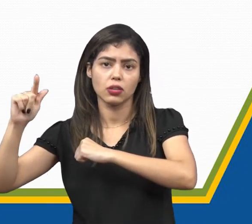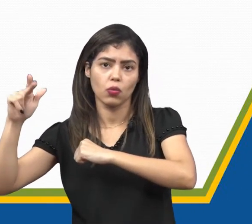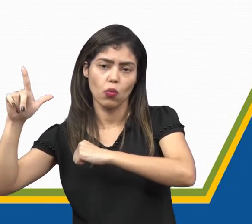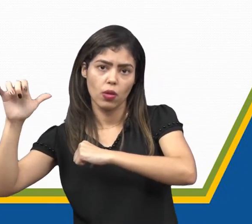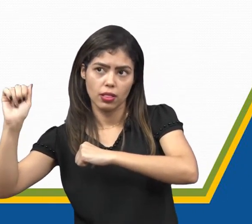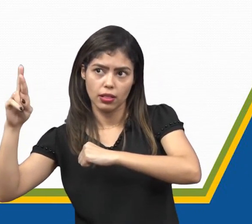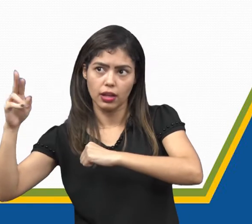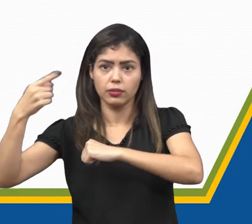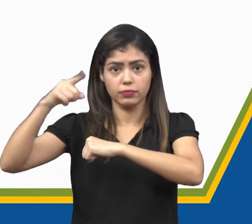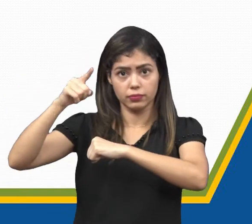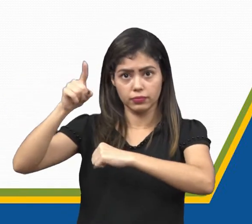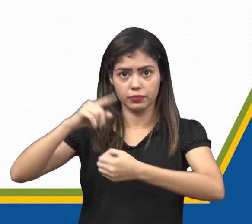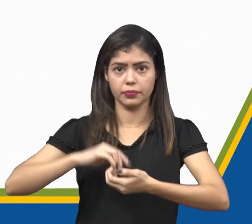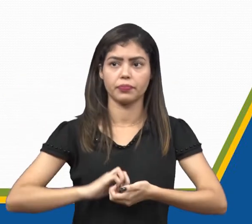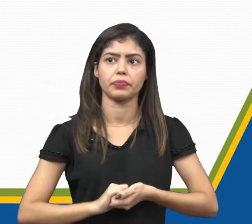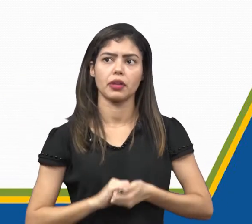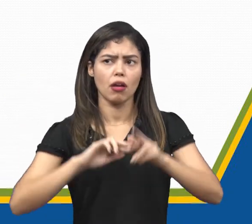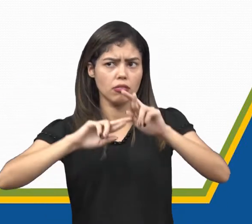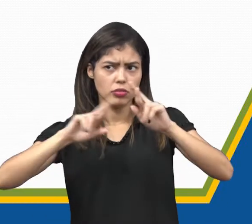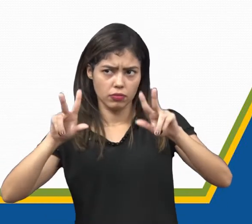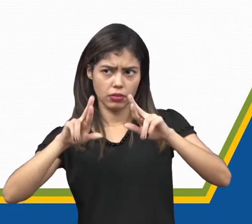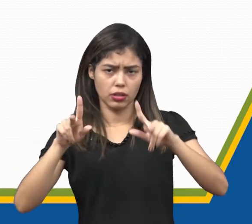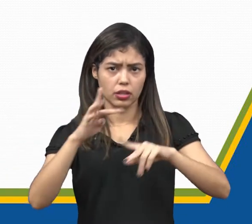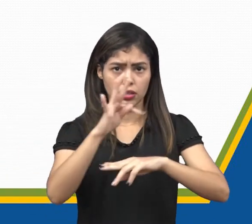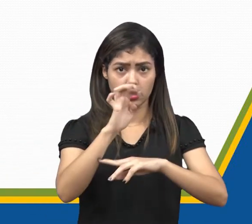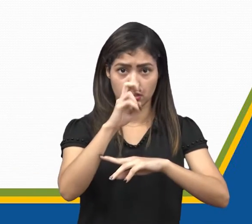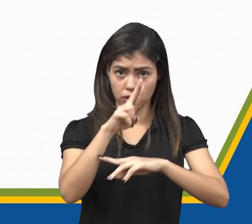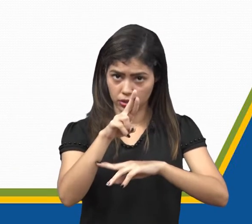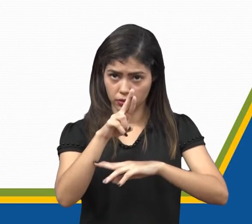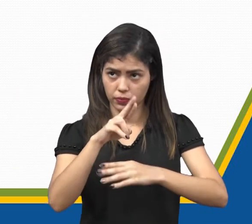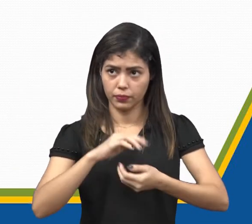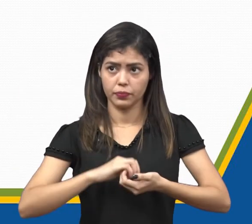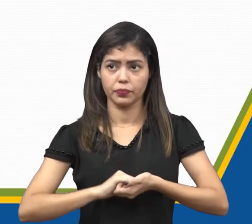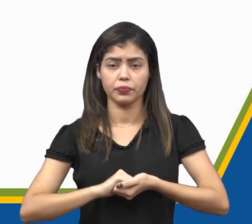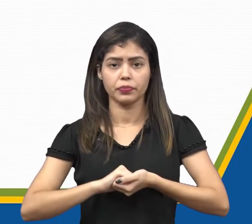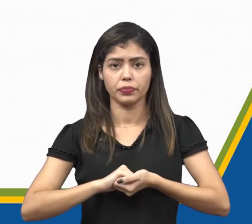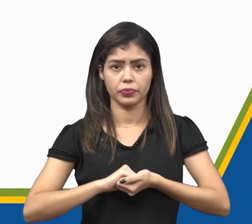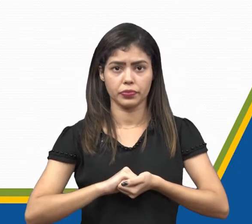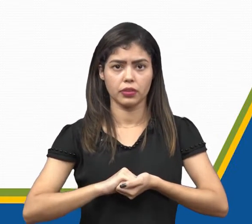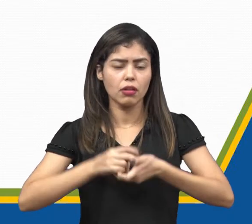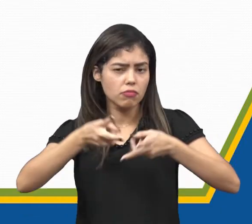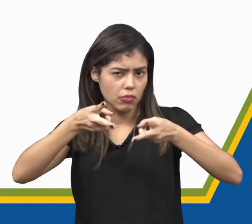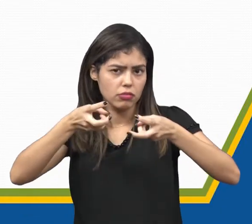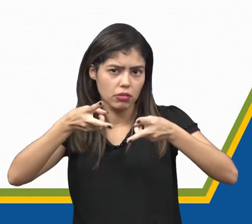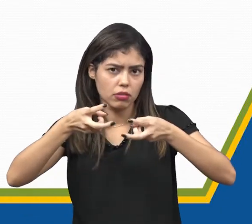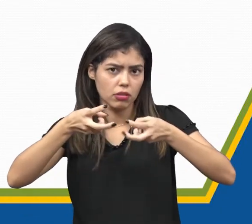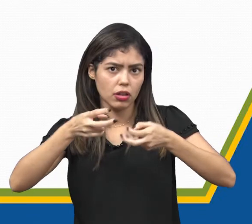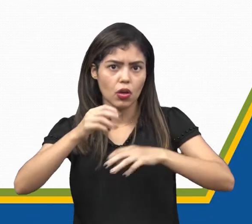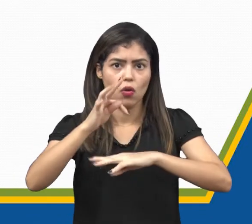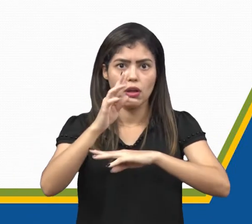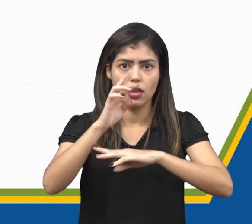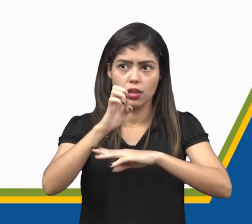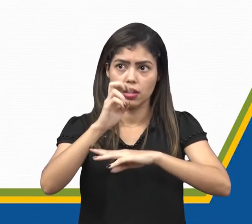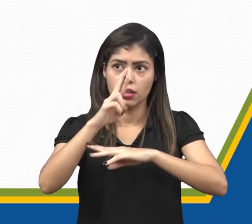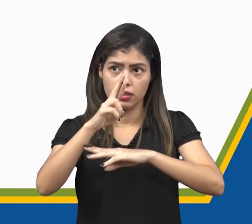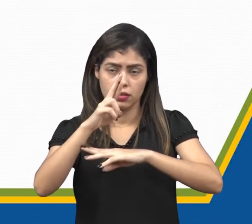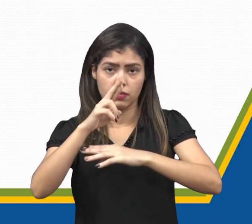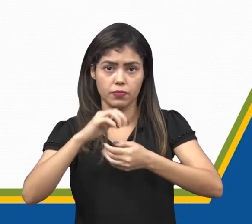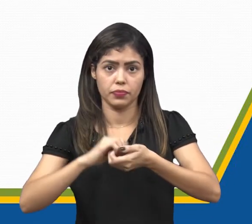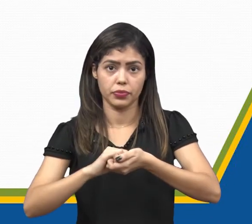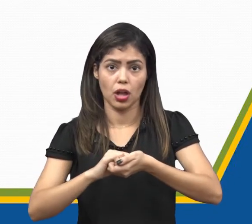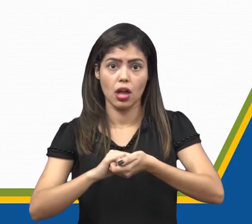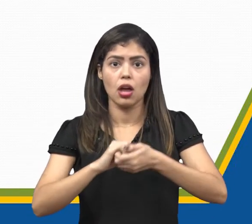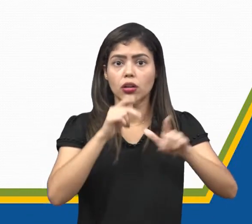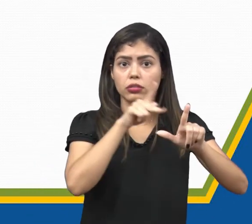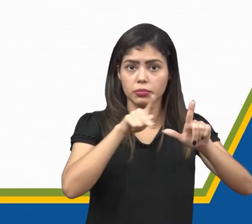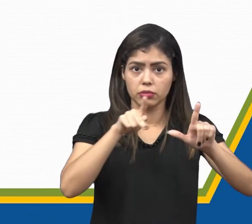A única diferença é que o verbo te, voltando aí um pouquinho o slide, se vocês repararem, o verbo te, no